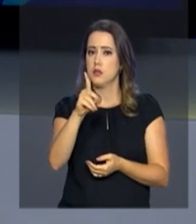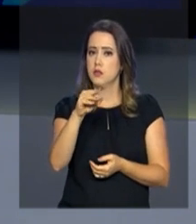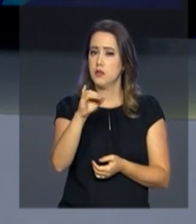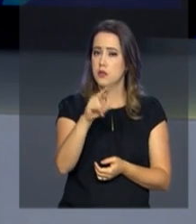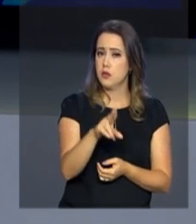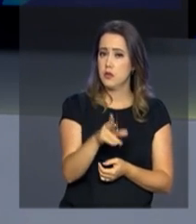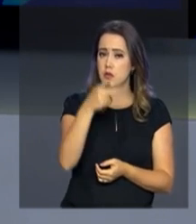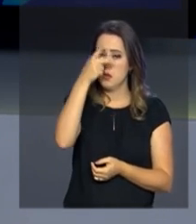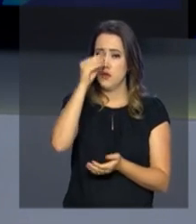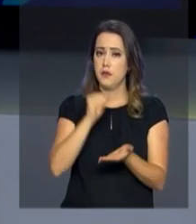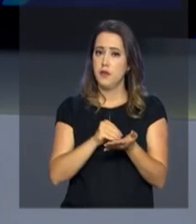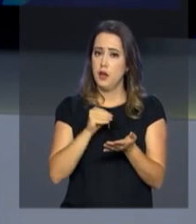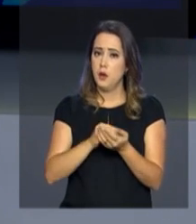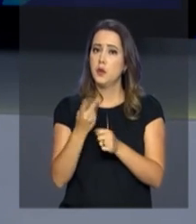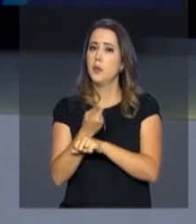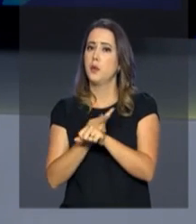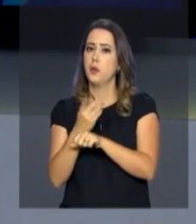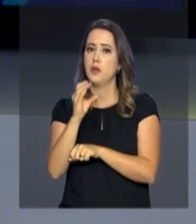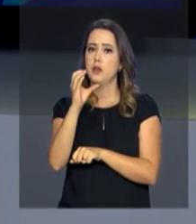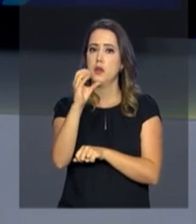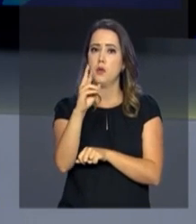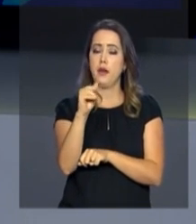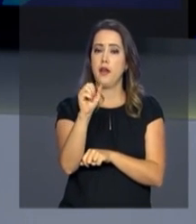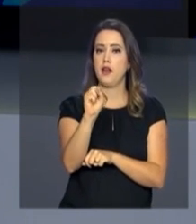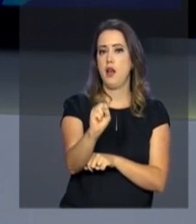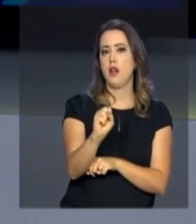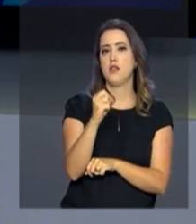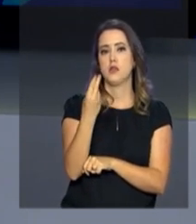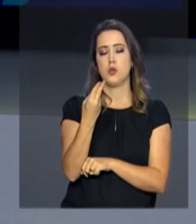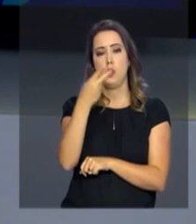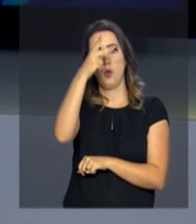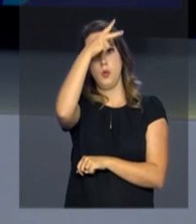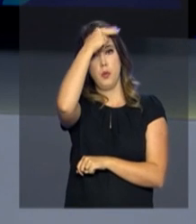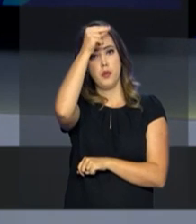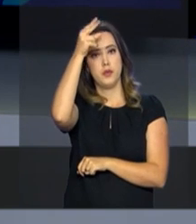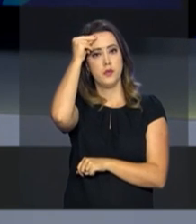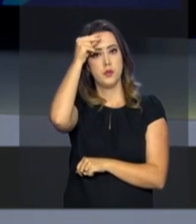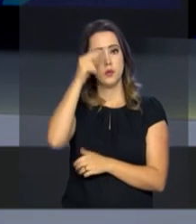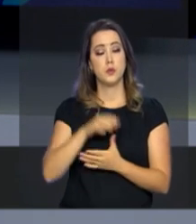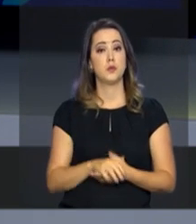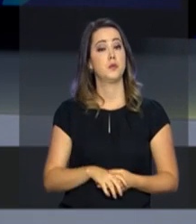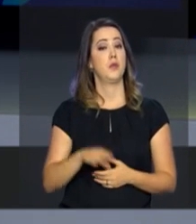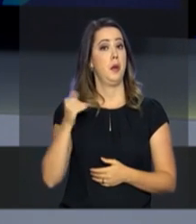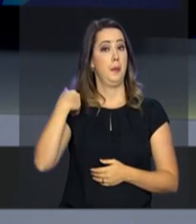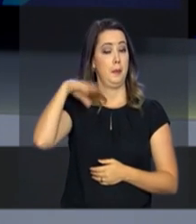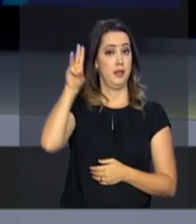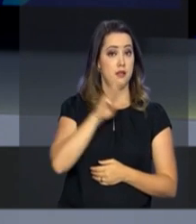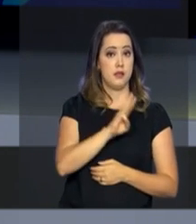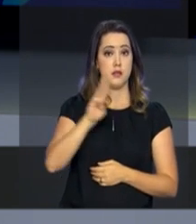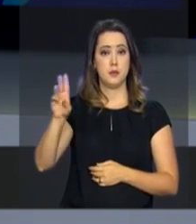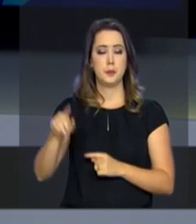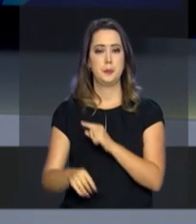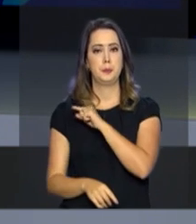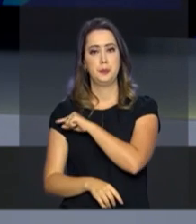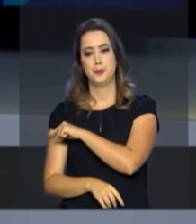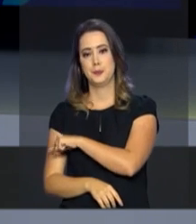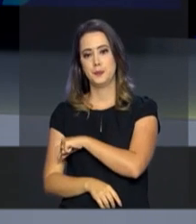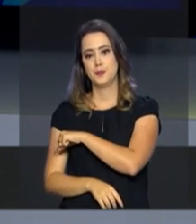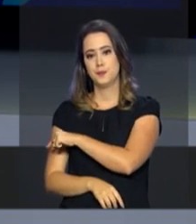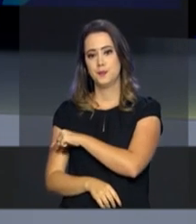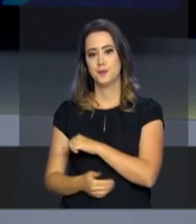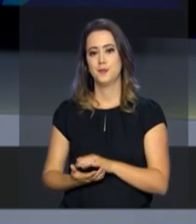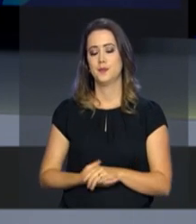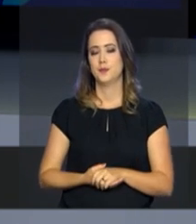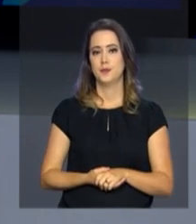Quem ainda não fez o cadastro deve comparecer à Prefeitura ou ao CRAS do município. Mais informações no site do Ministério, que